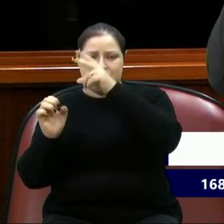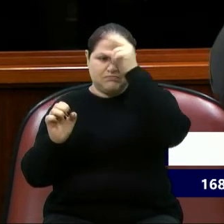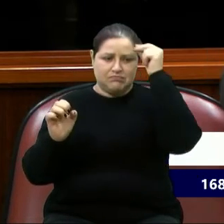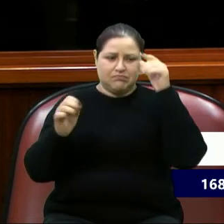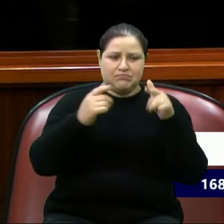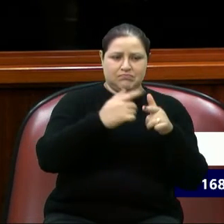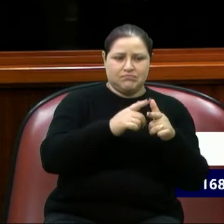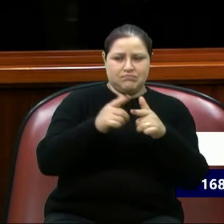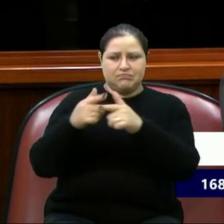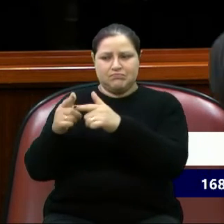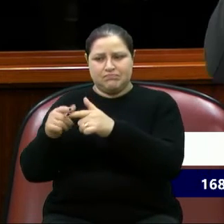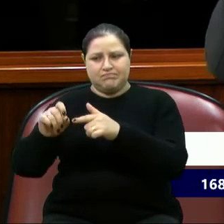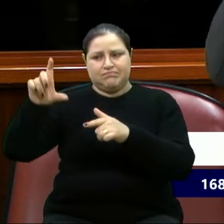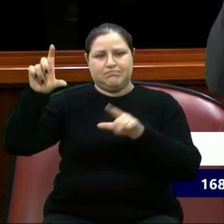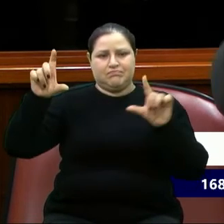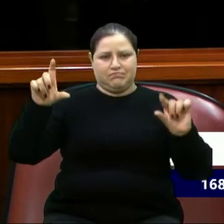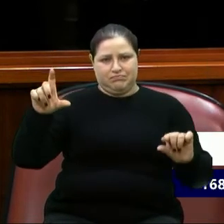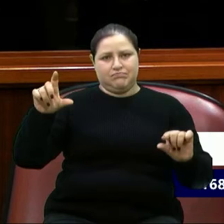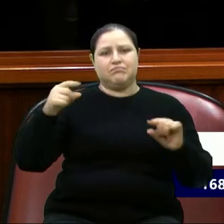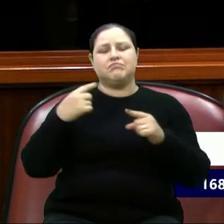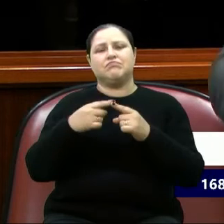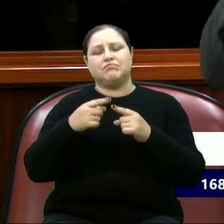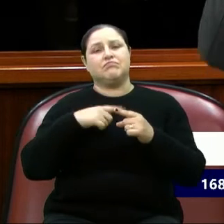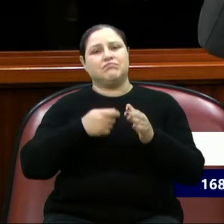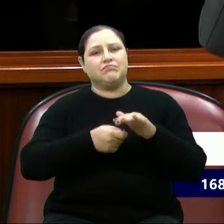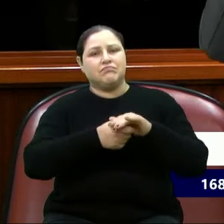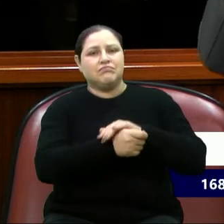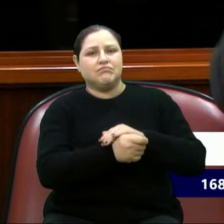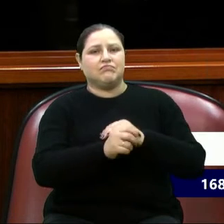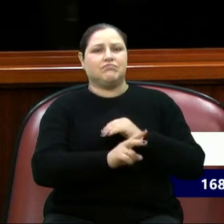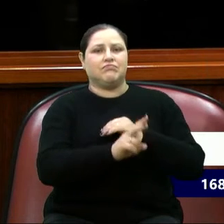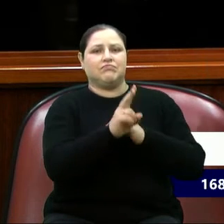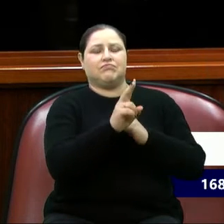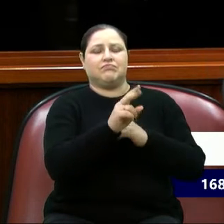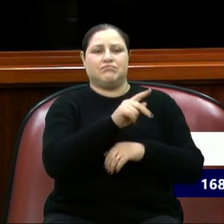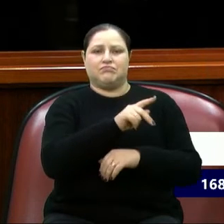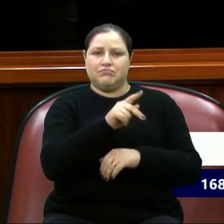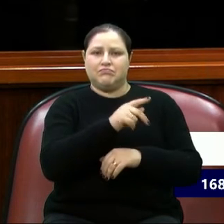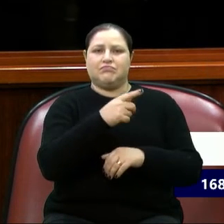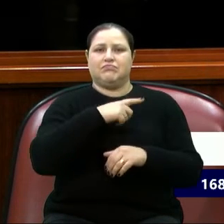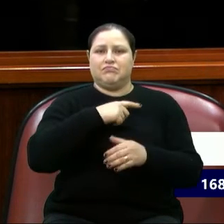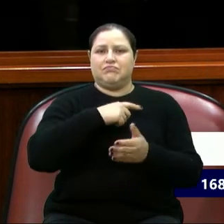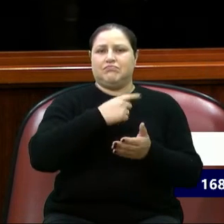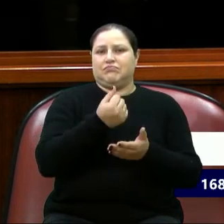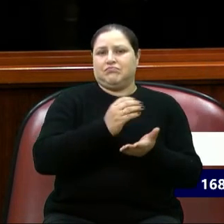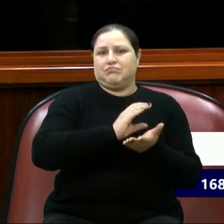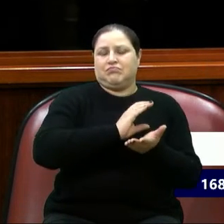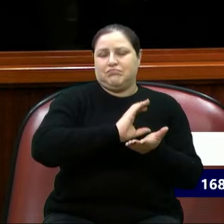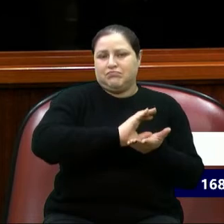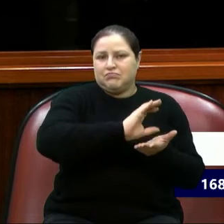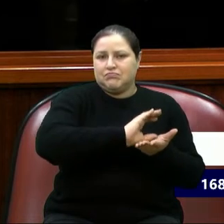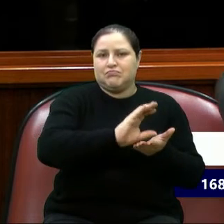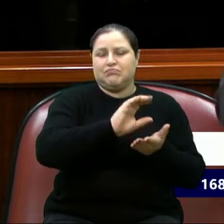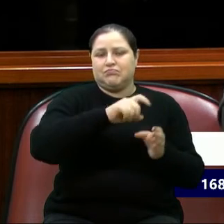investimentos, nós temos valorização dos professores, nós temos verba da autonomia financeira e tantas outras coisas. Por isso que